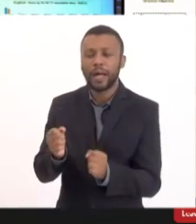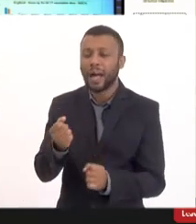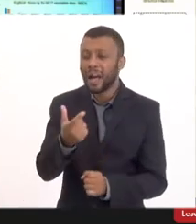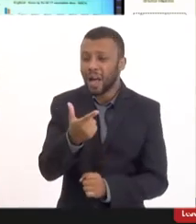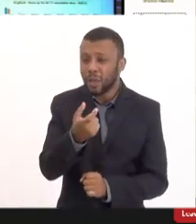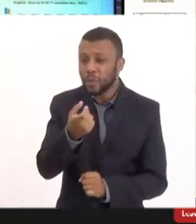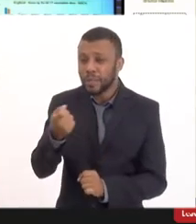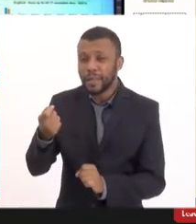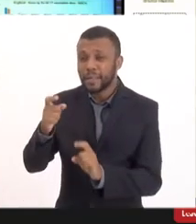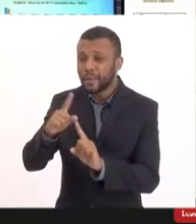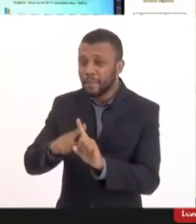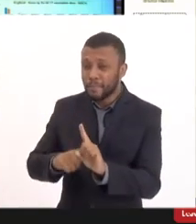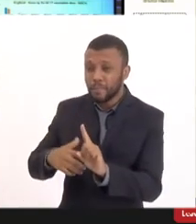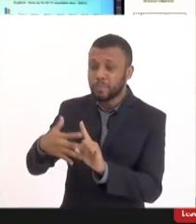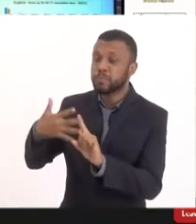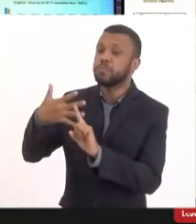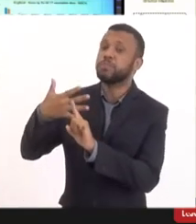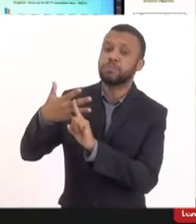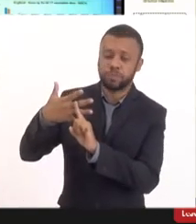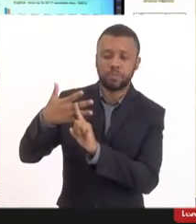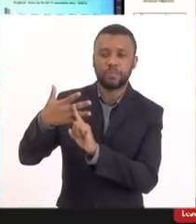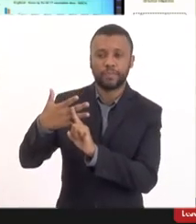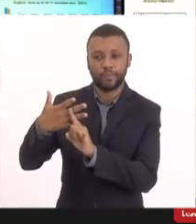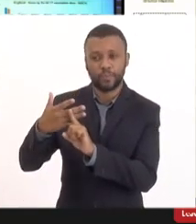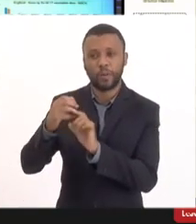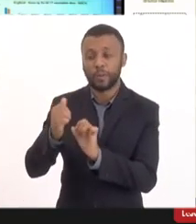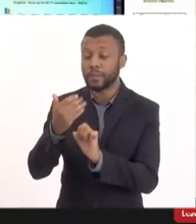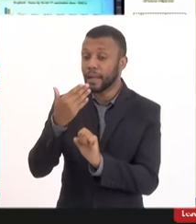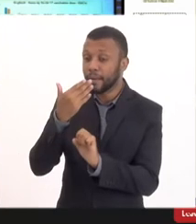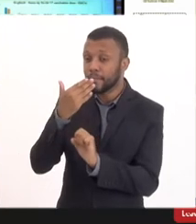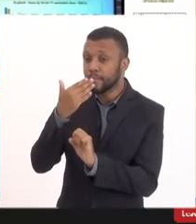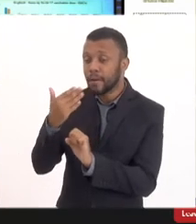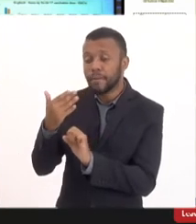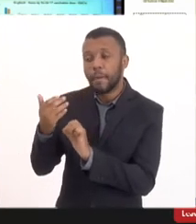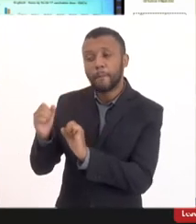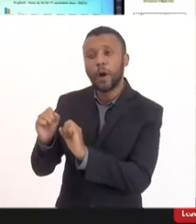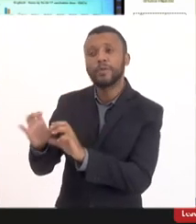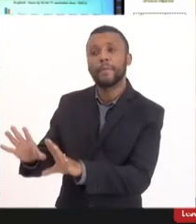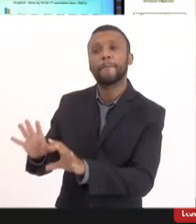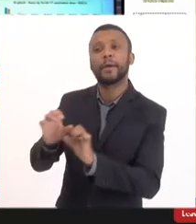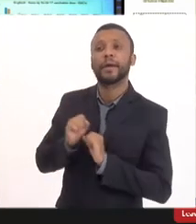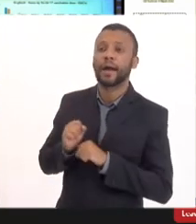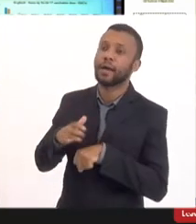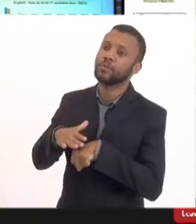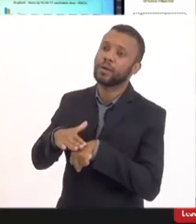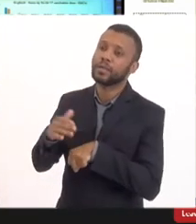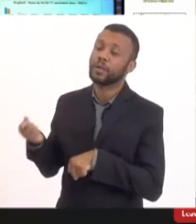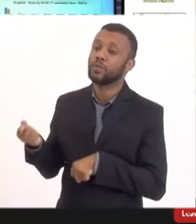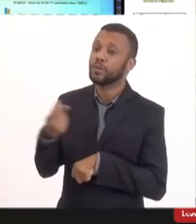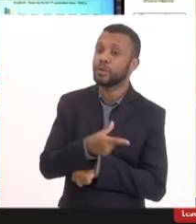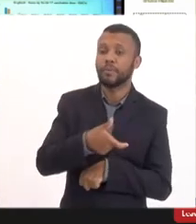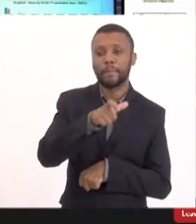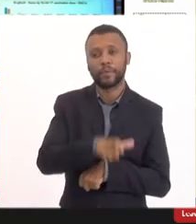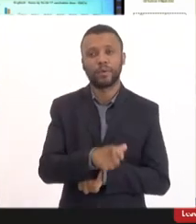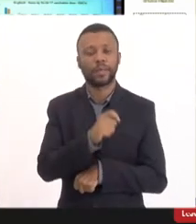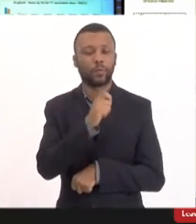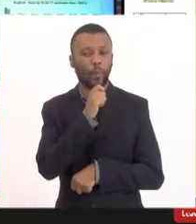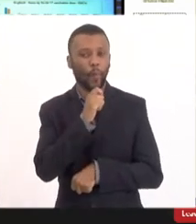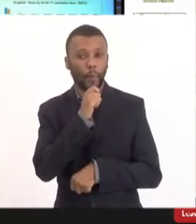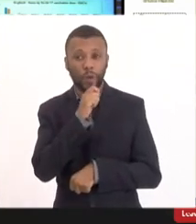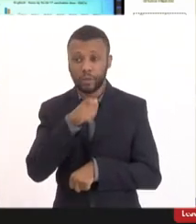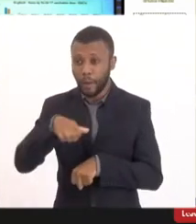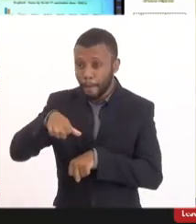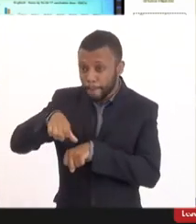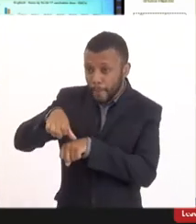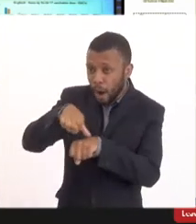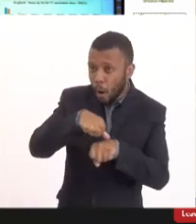vezes mais favorável que tenha a doença do que uma pessoa que não foi isso para Omicron